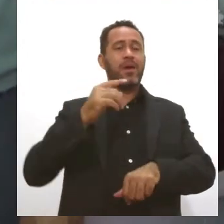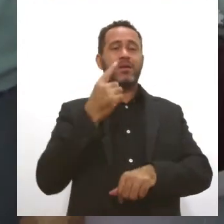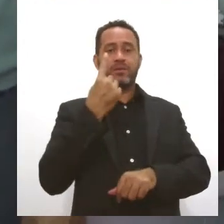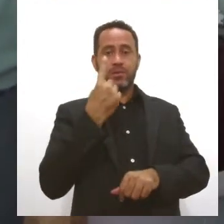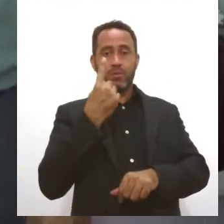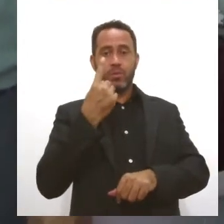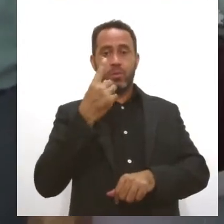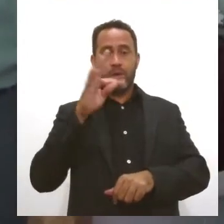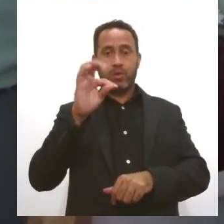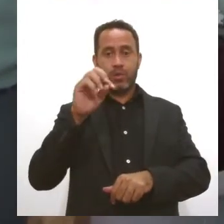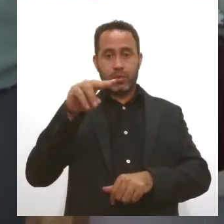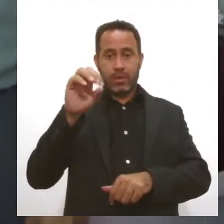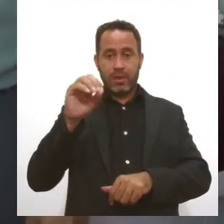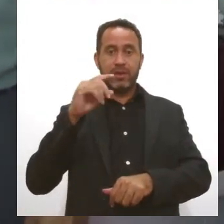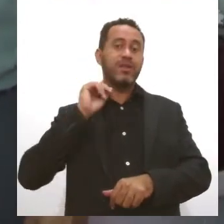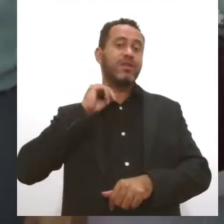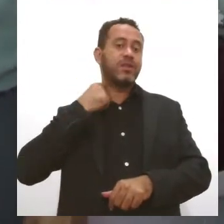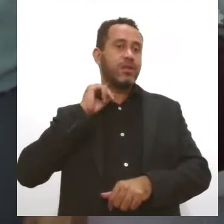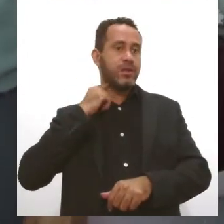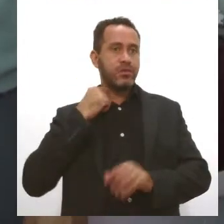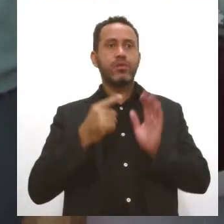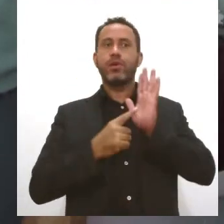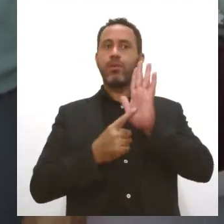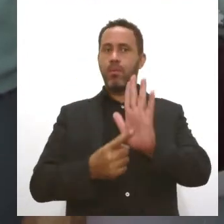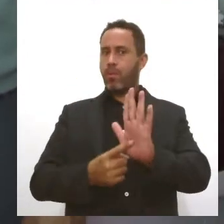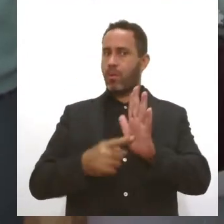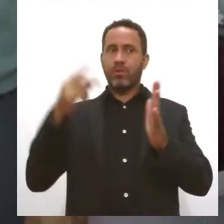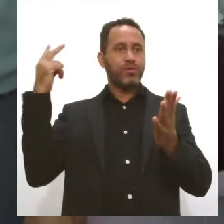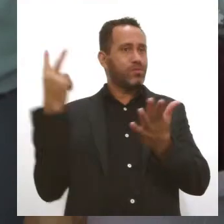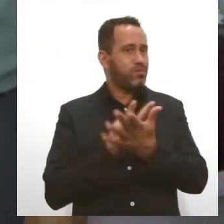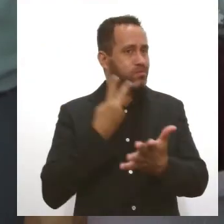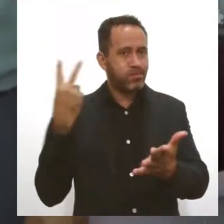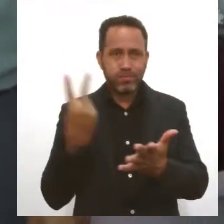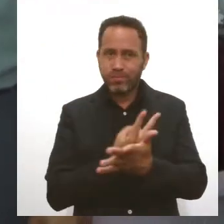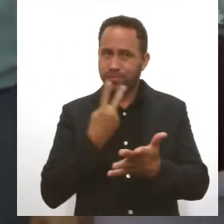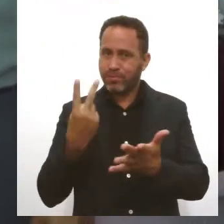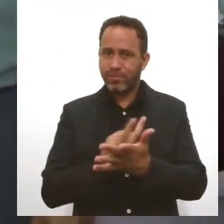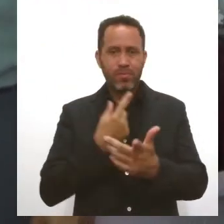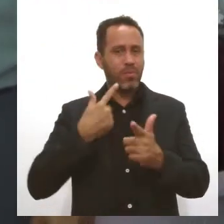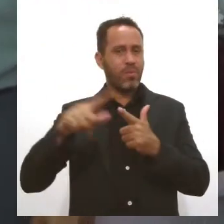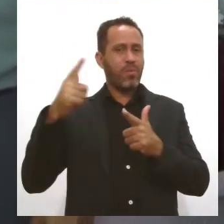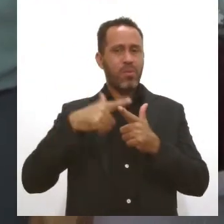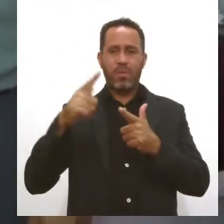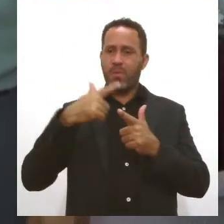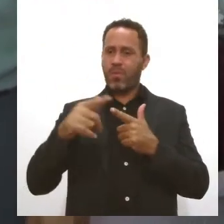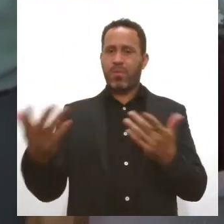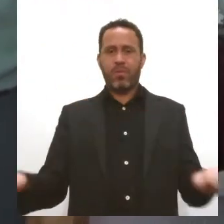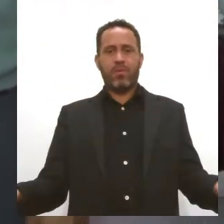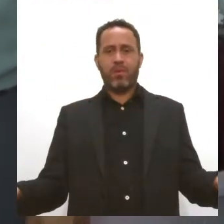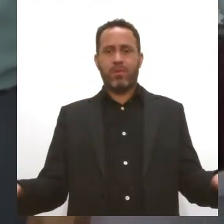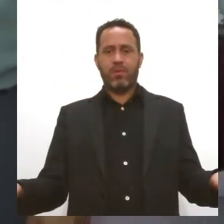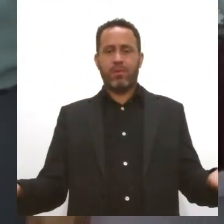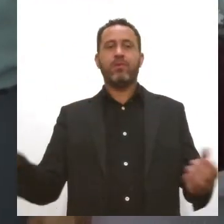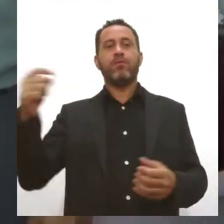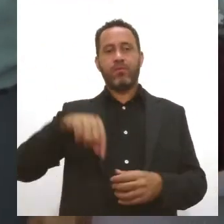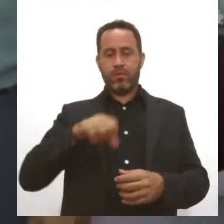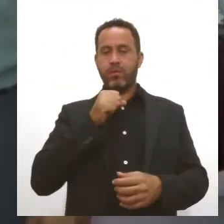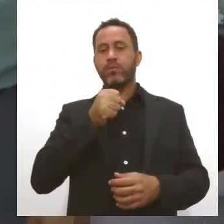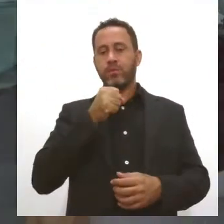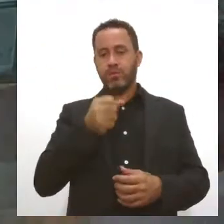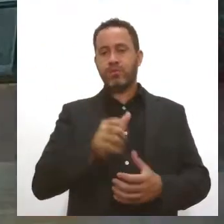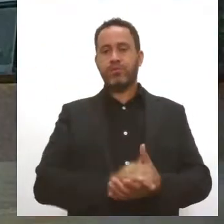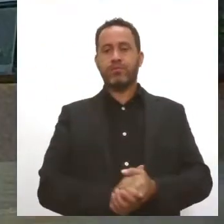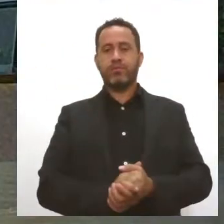tonelada de lixo, o que mostra e demonstra claramente a gravidade do problema. Voltamos aos estúdios.